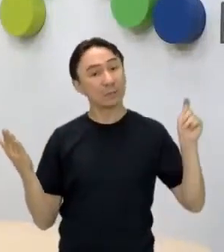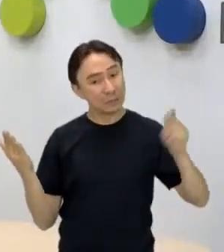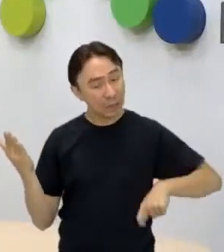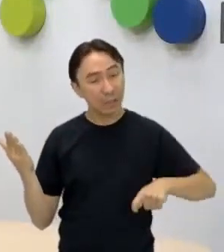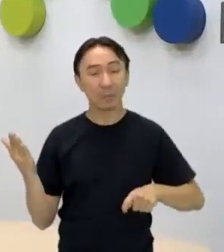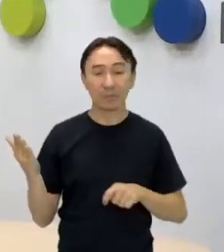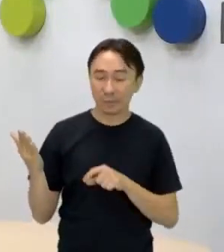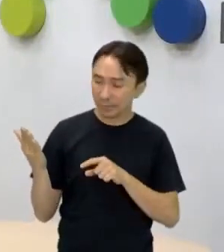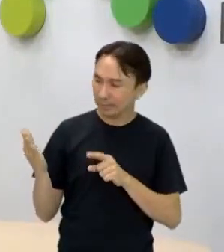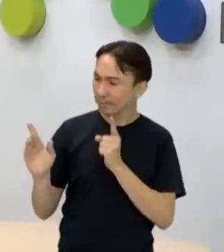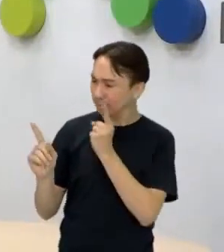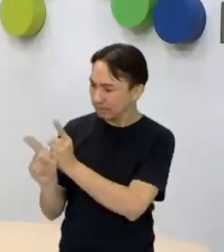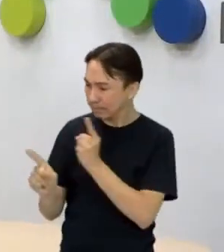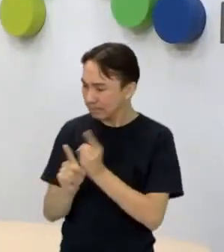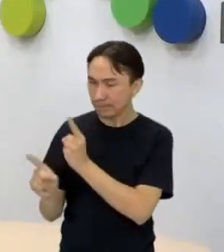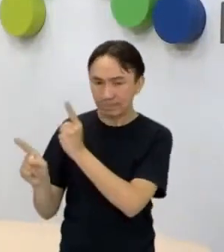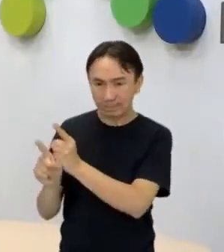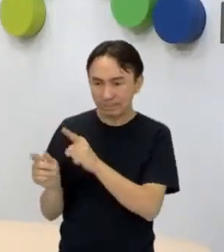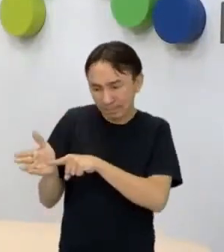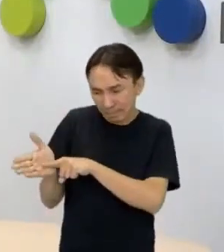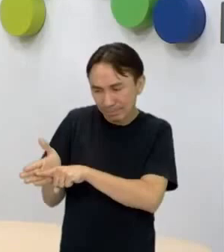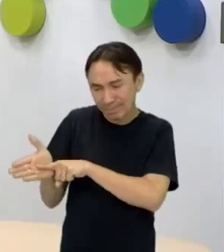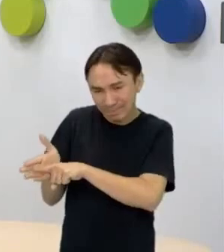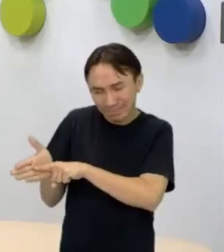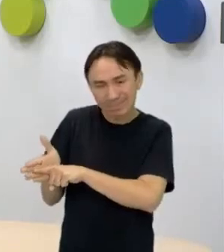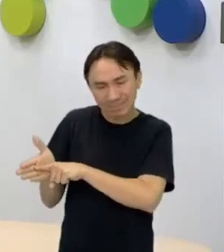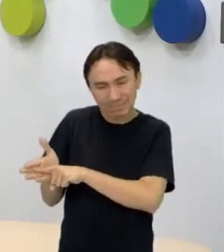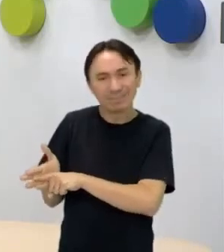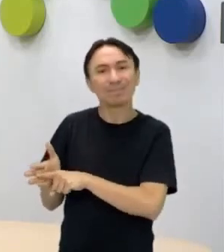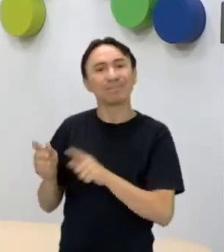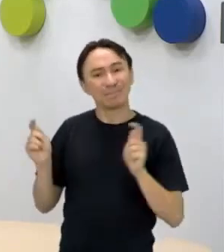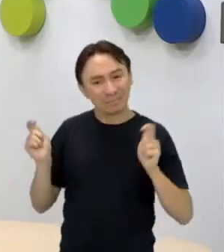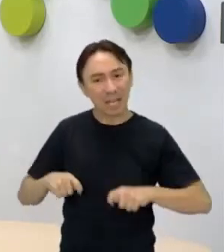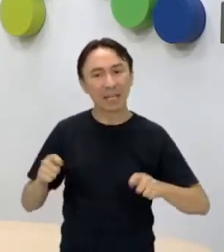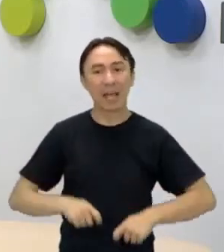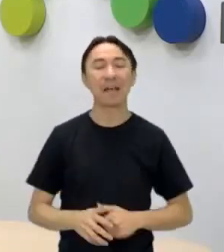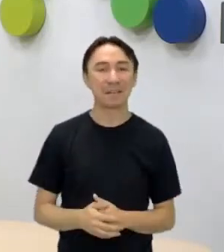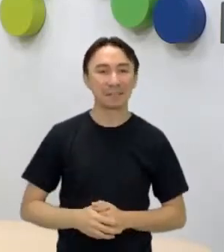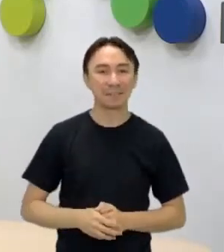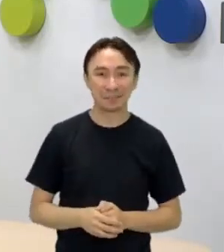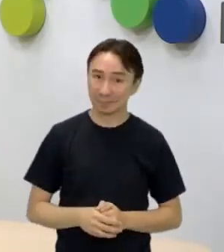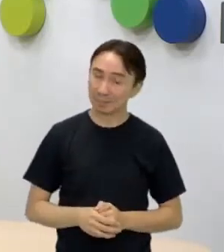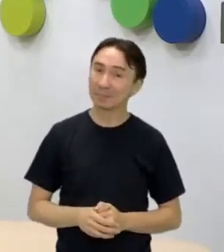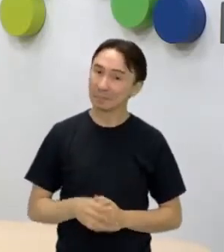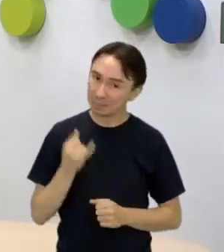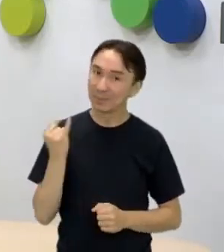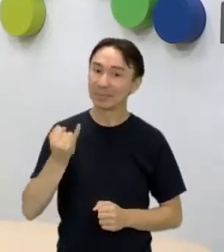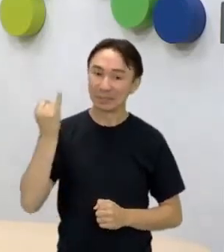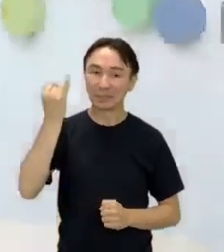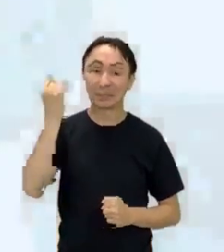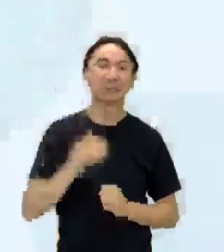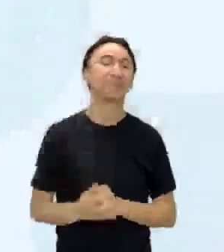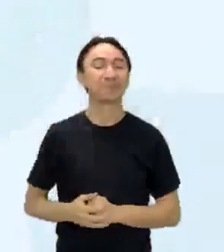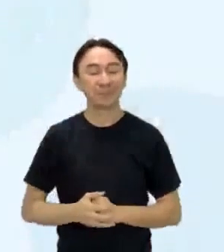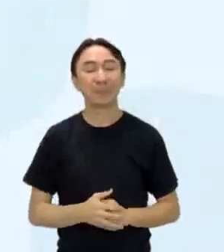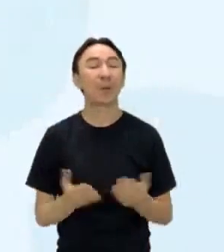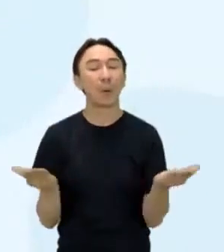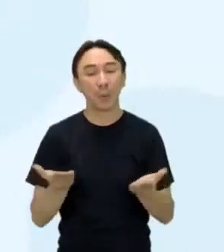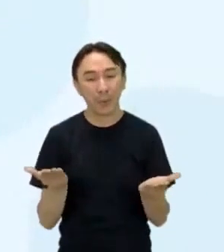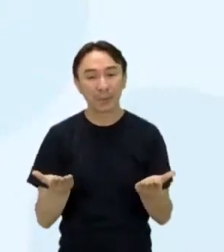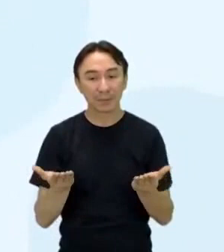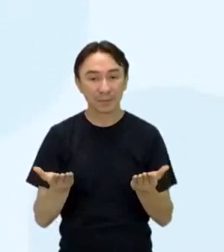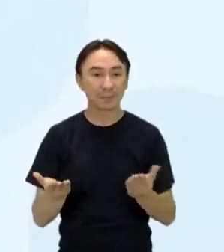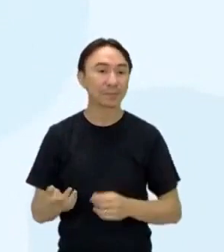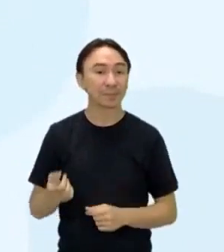pesquisas através do texto literário. Isso é bem interessante, tá? Vamos agora verificar aqui, ó, o próximo,